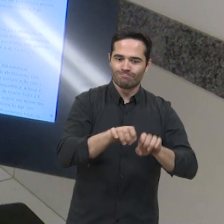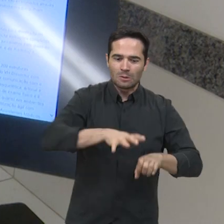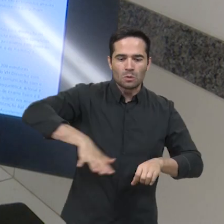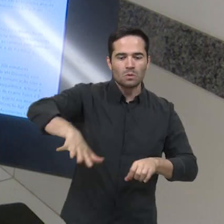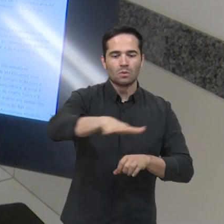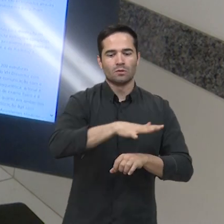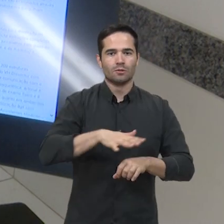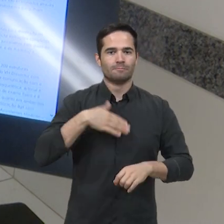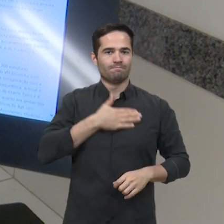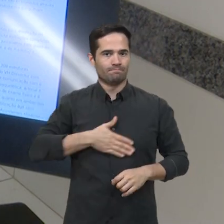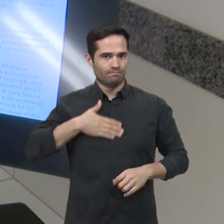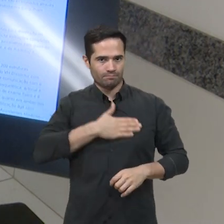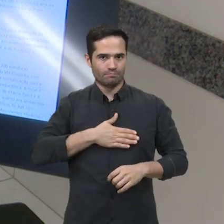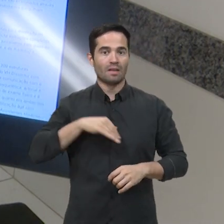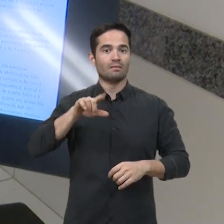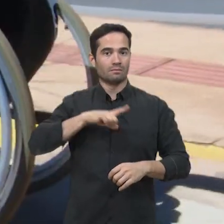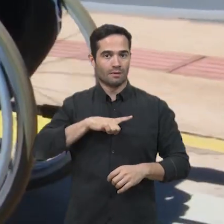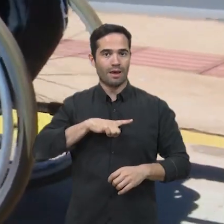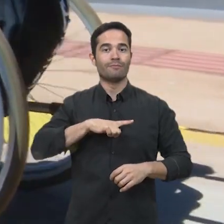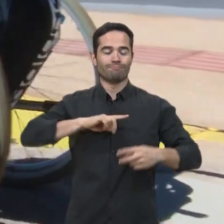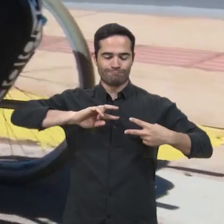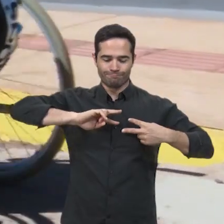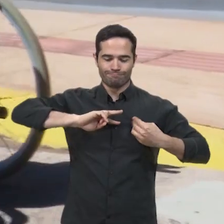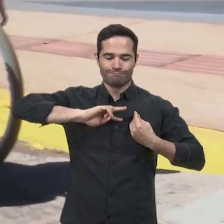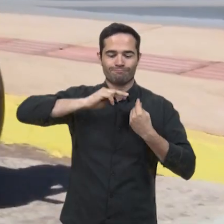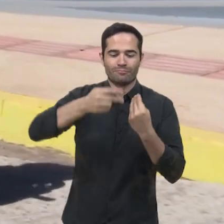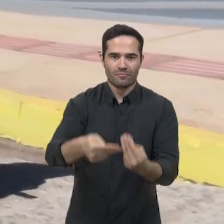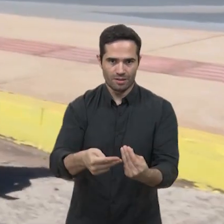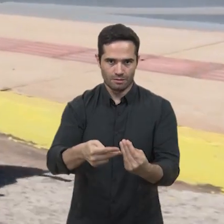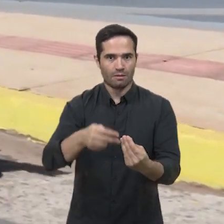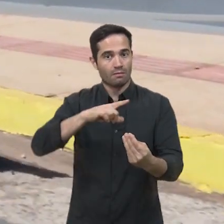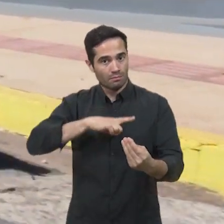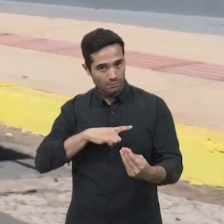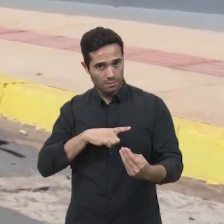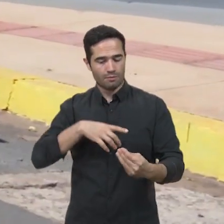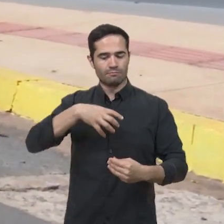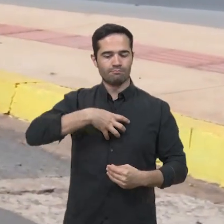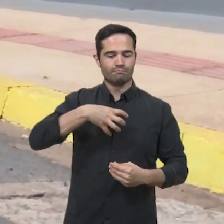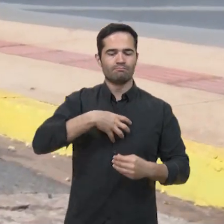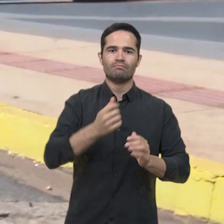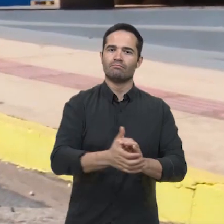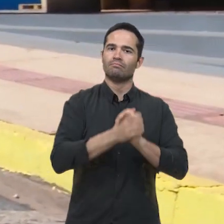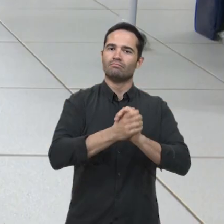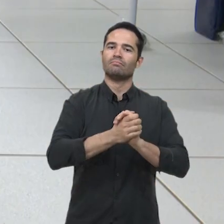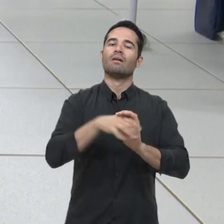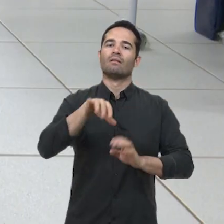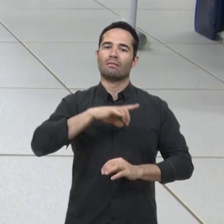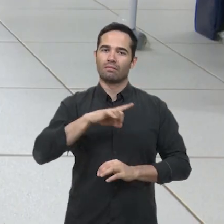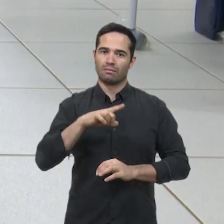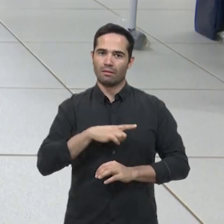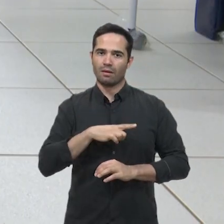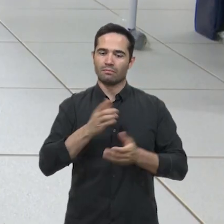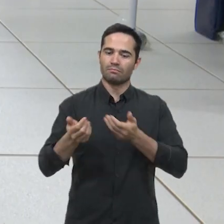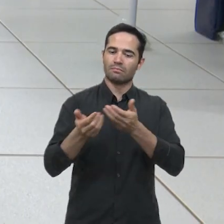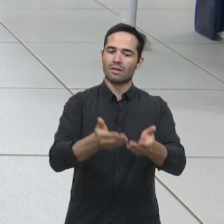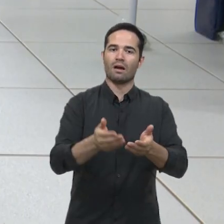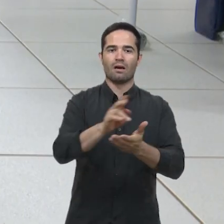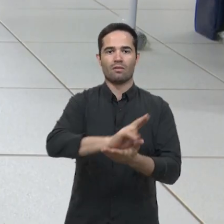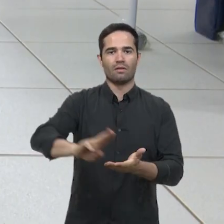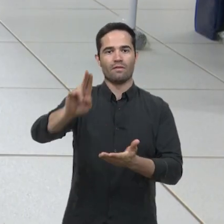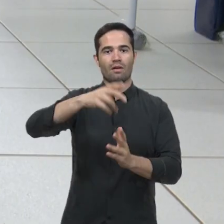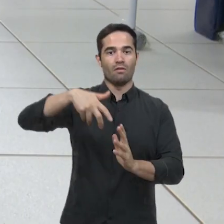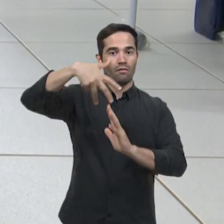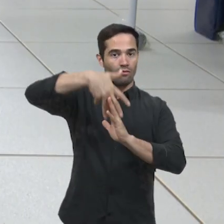orgulho, isso é um grande legado e é um grande motivo de comemoração que a gente tem aí para a nossa